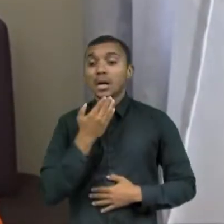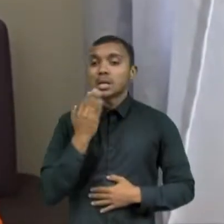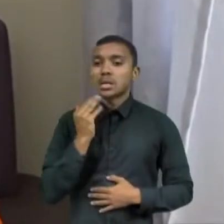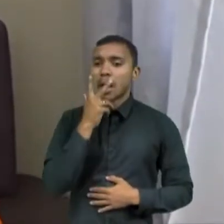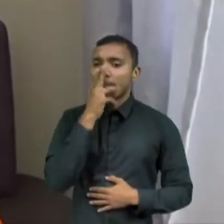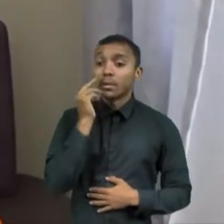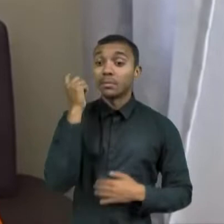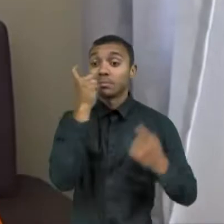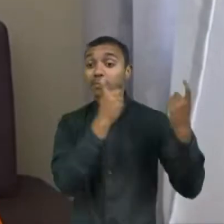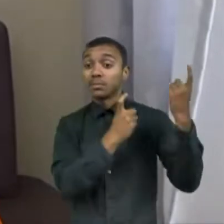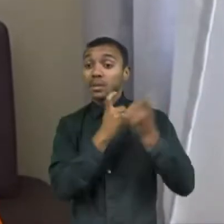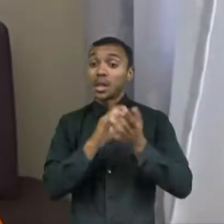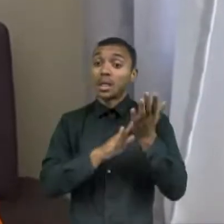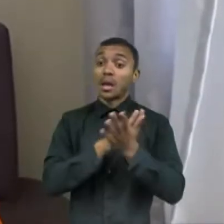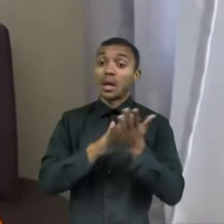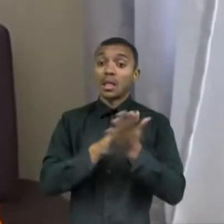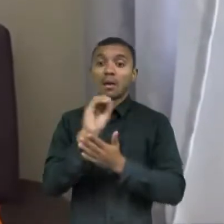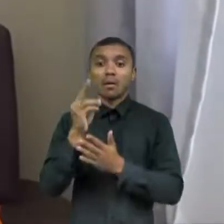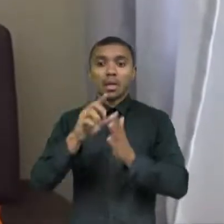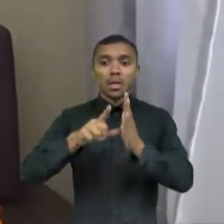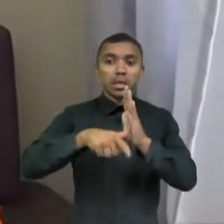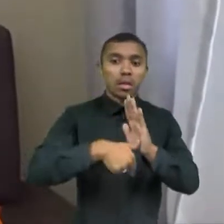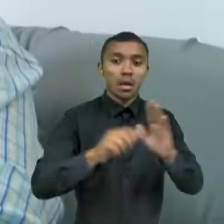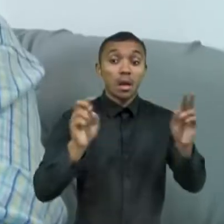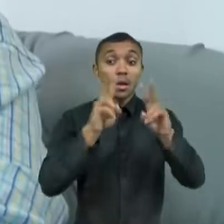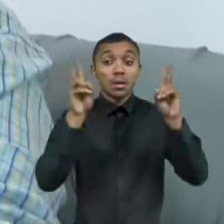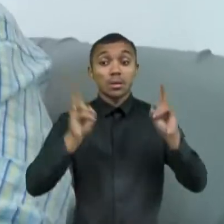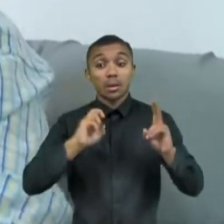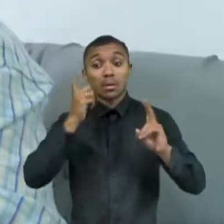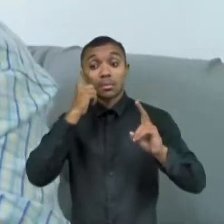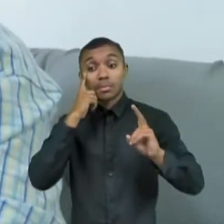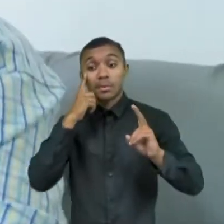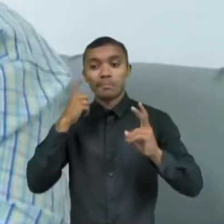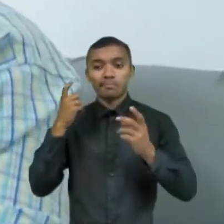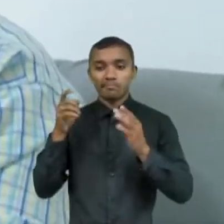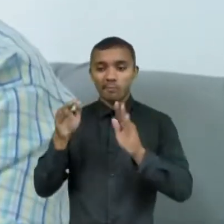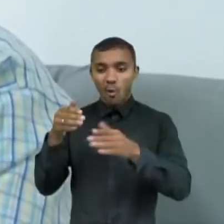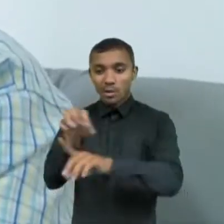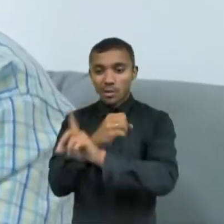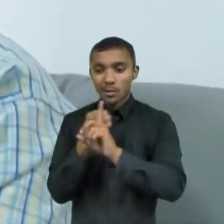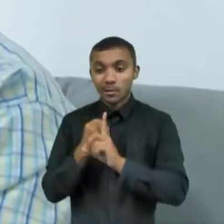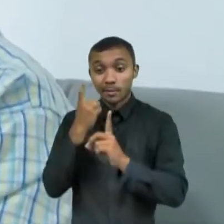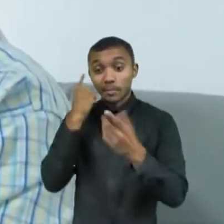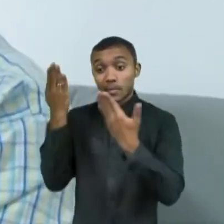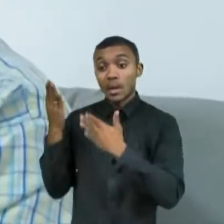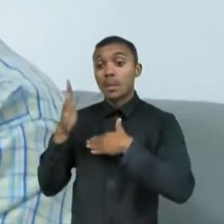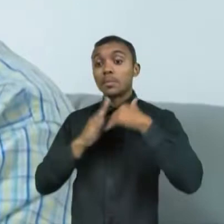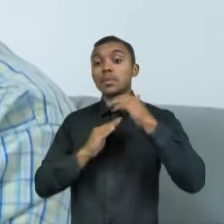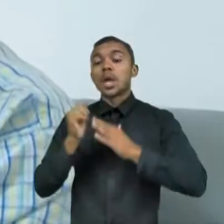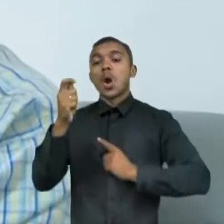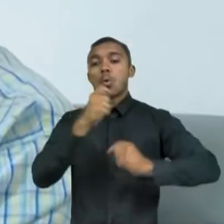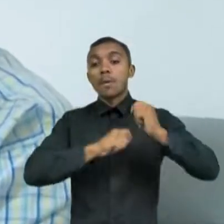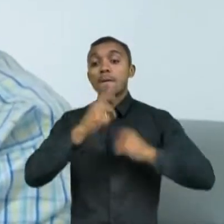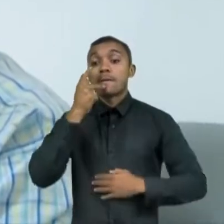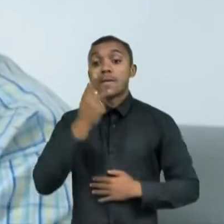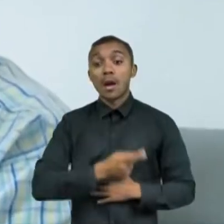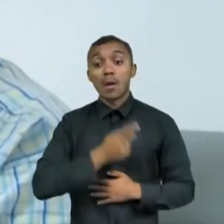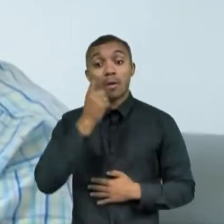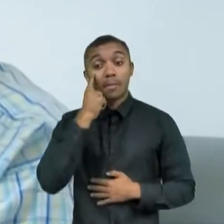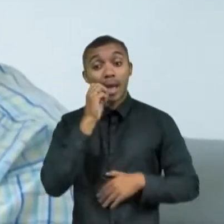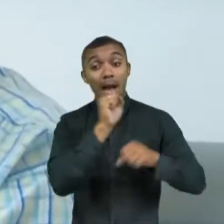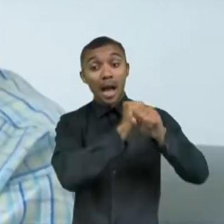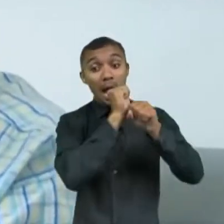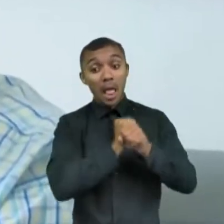preocupou muito tardiamente com questões ligadas ao social. O economista Davi Azim analisa que os anos atípicos de